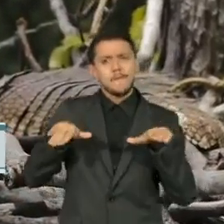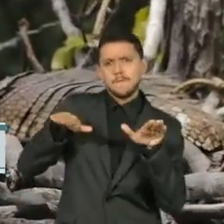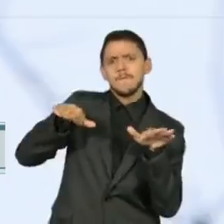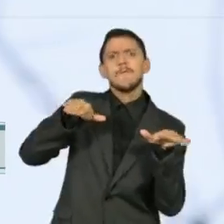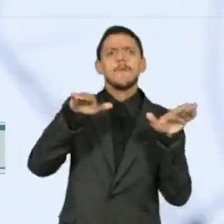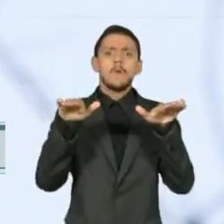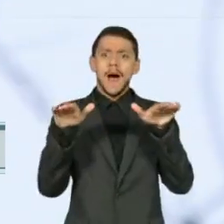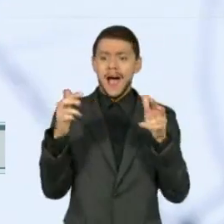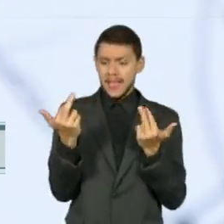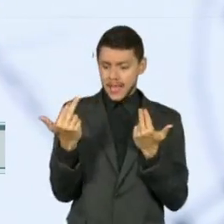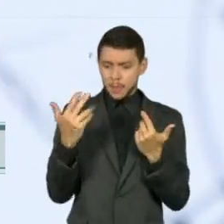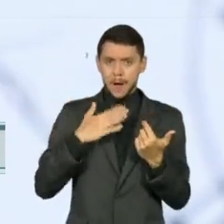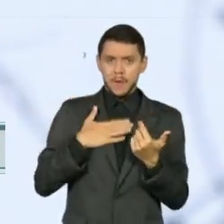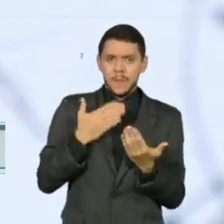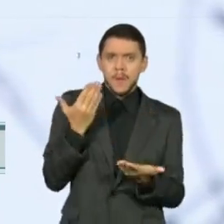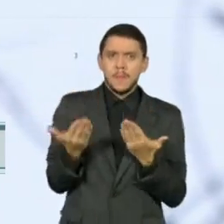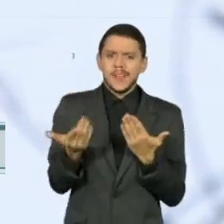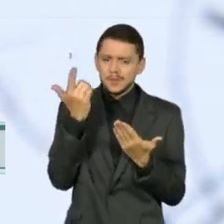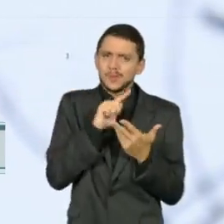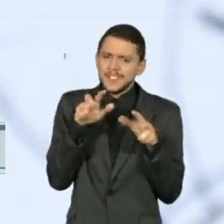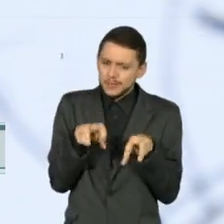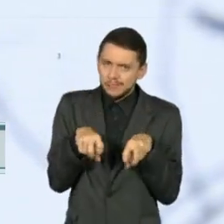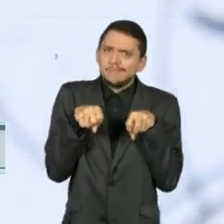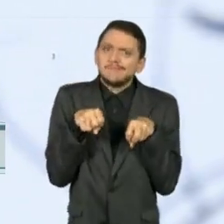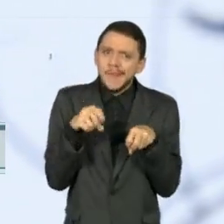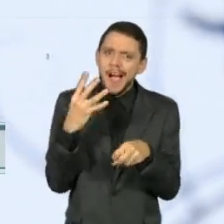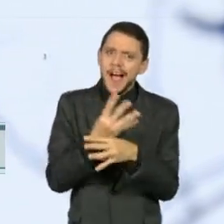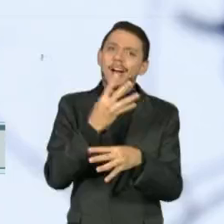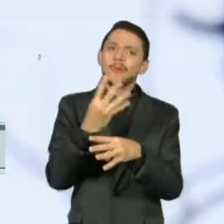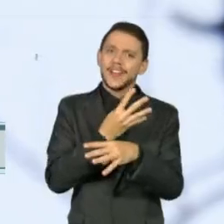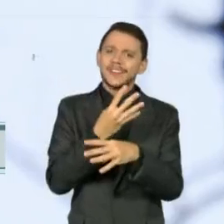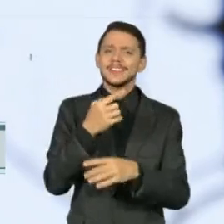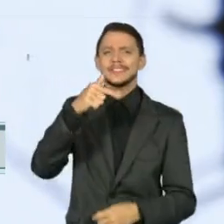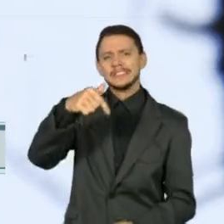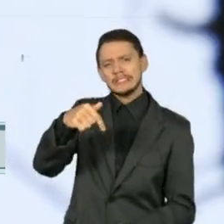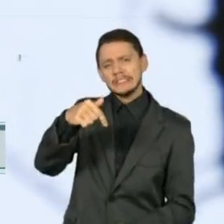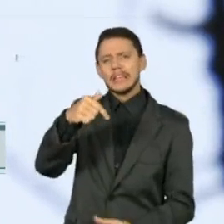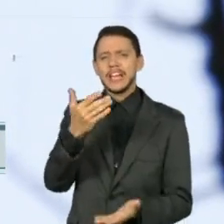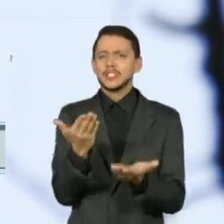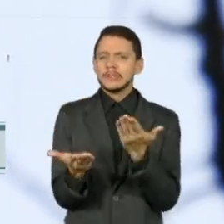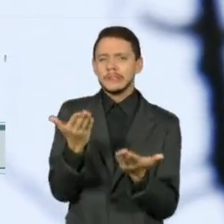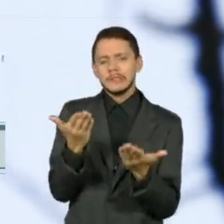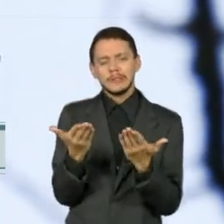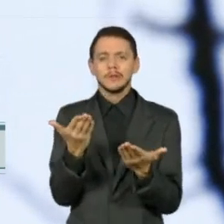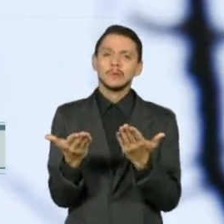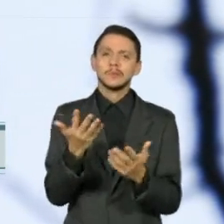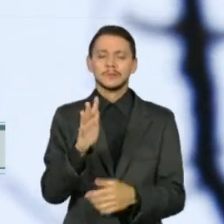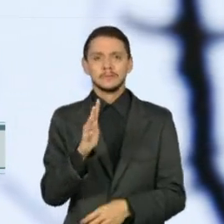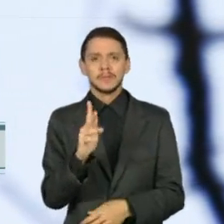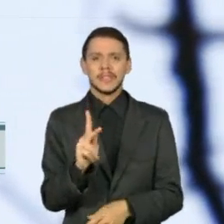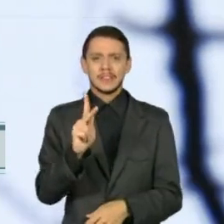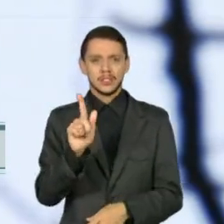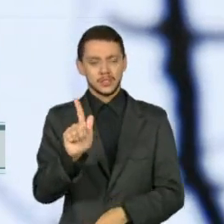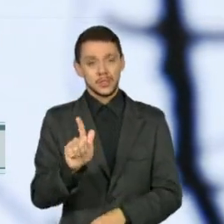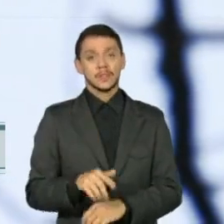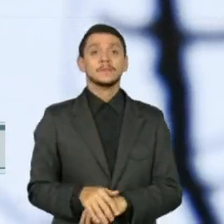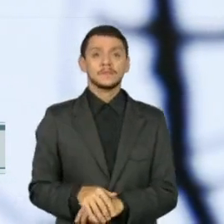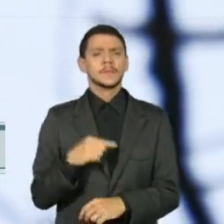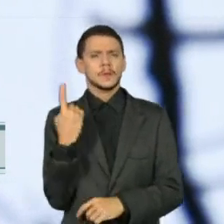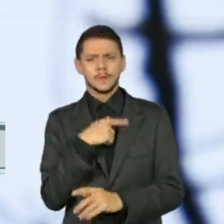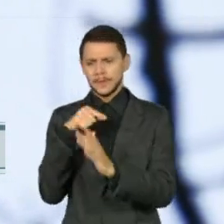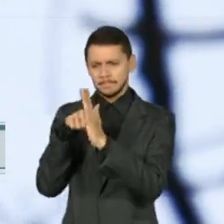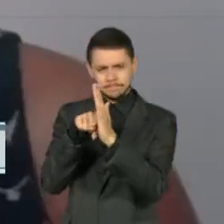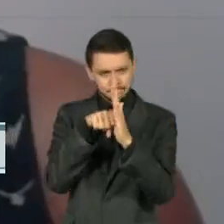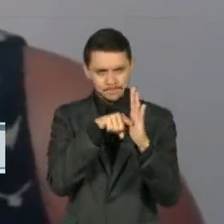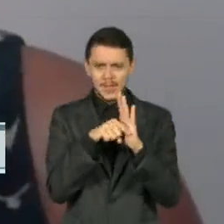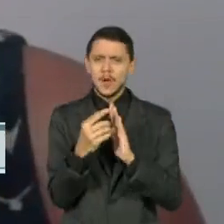seu próprio peso, digamos, 7 quilos. Mas o que a gente registra com esses estudos de